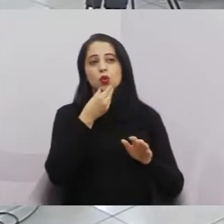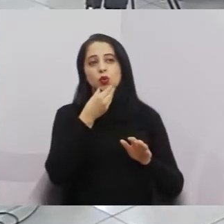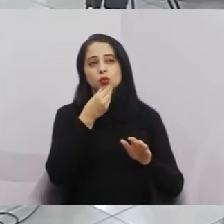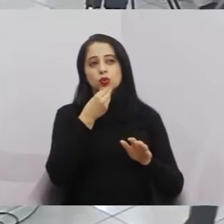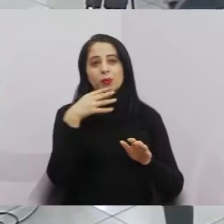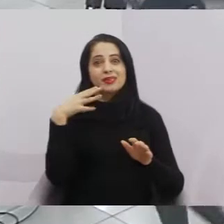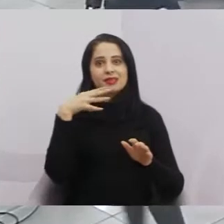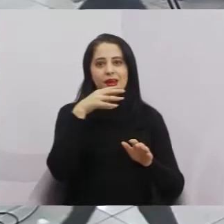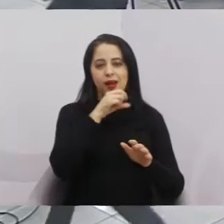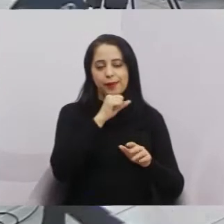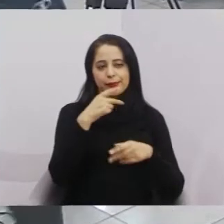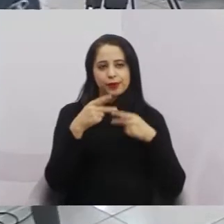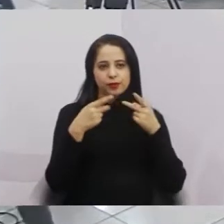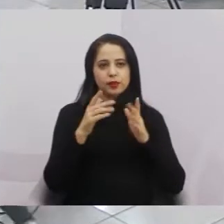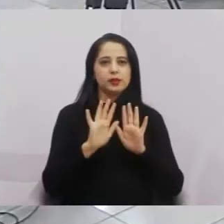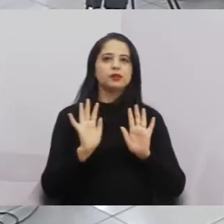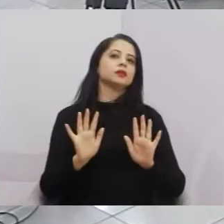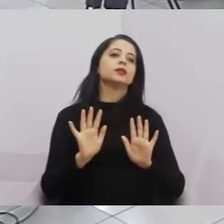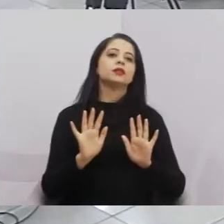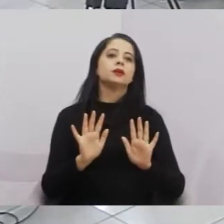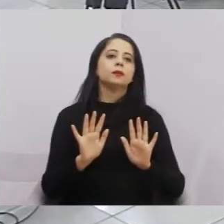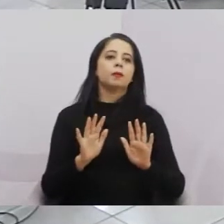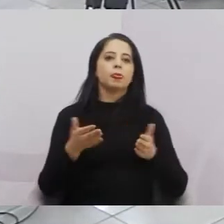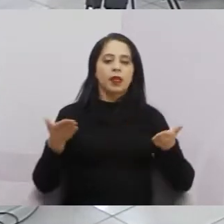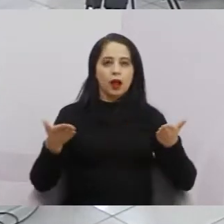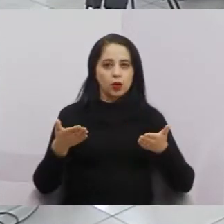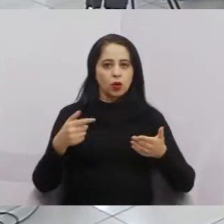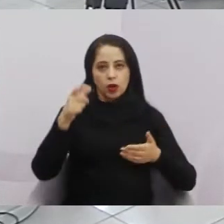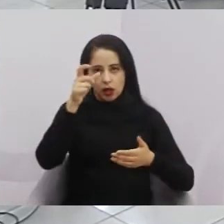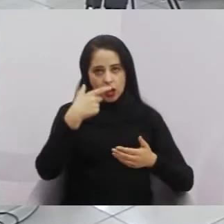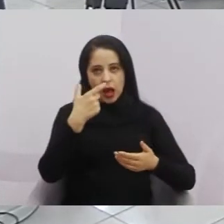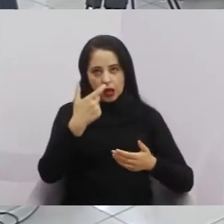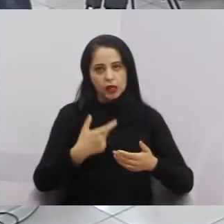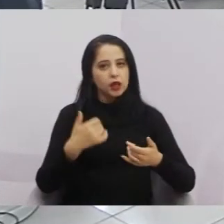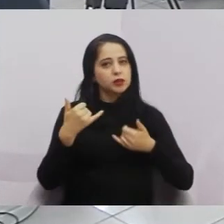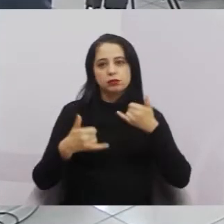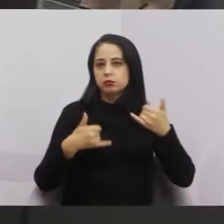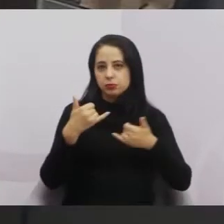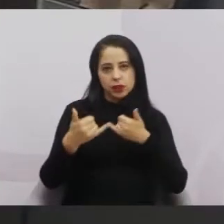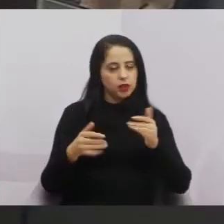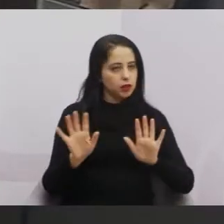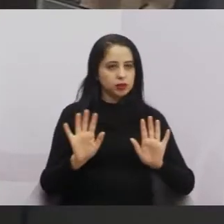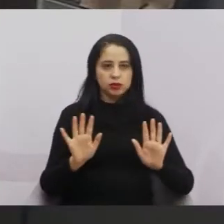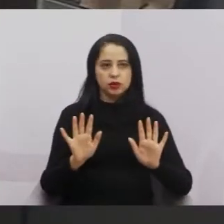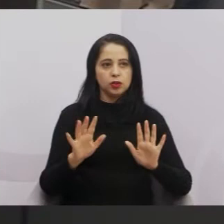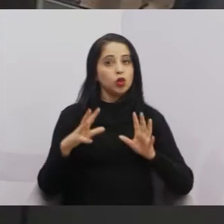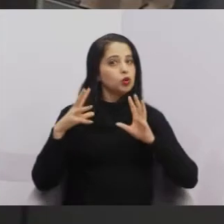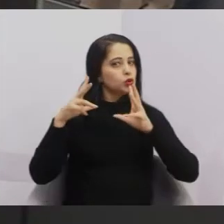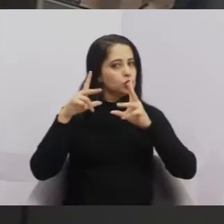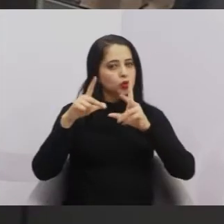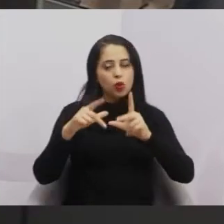tribuna. Seguinte, eu acho que ninguém está aqui brincando, está todo mundo aqui trabalhando, eu também estou aqui todos os dias,